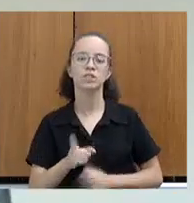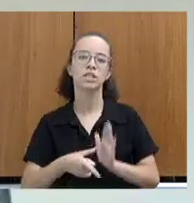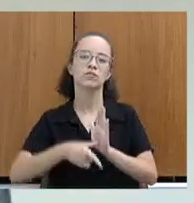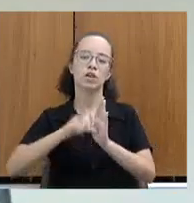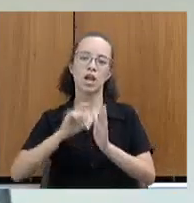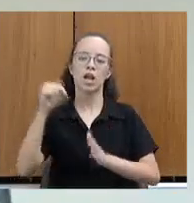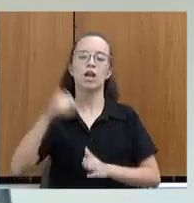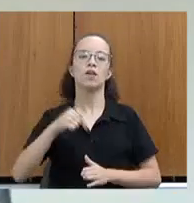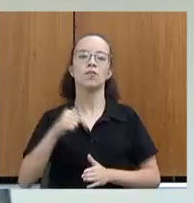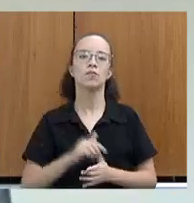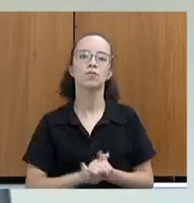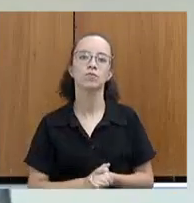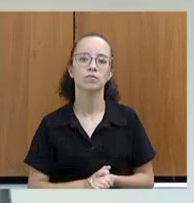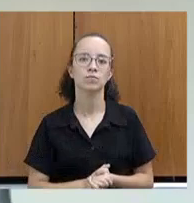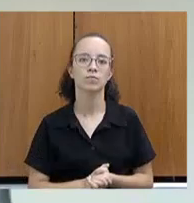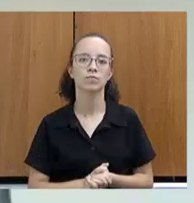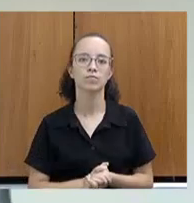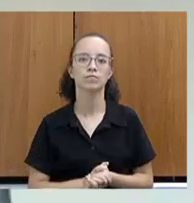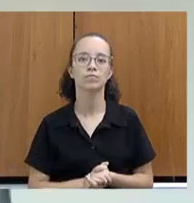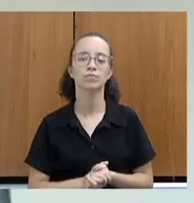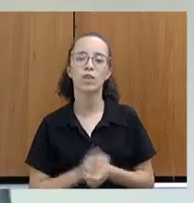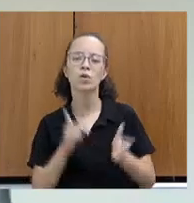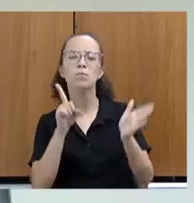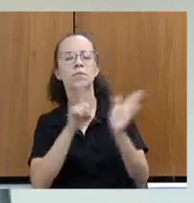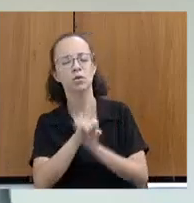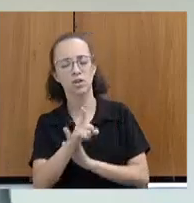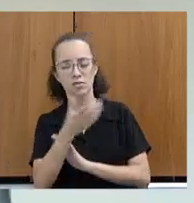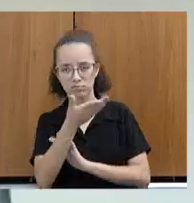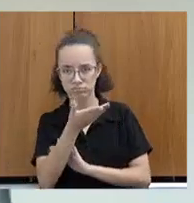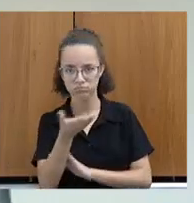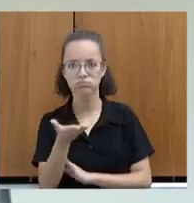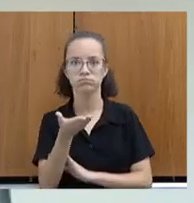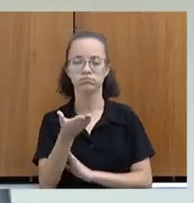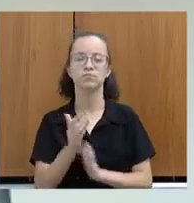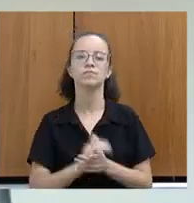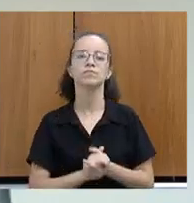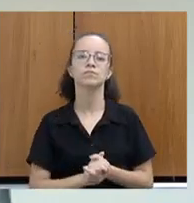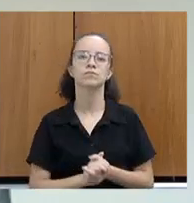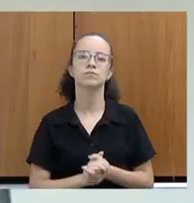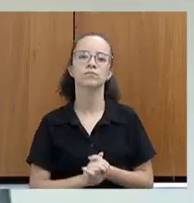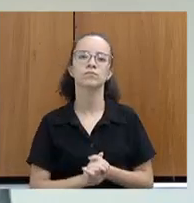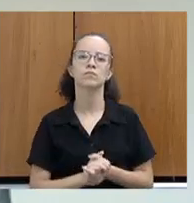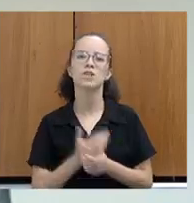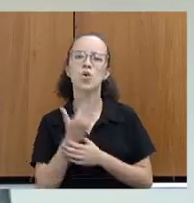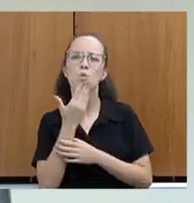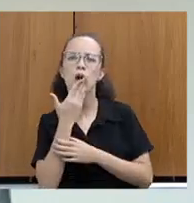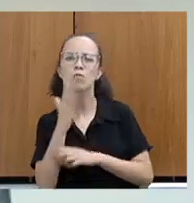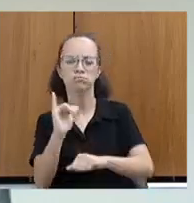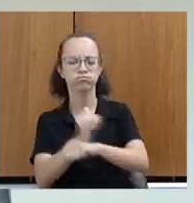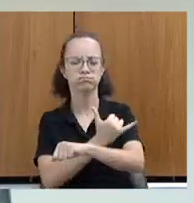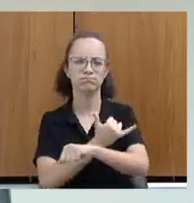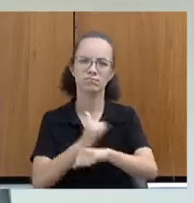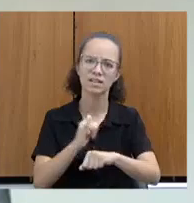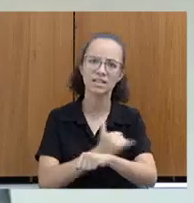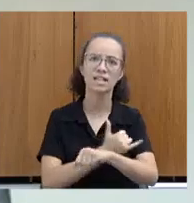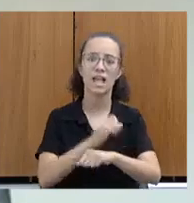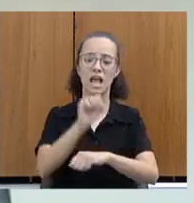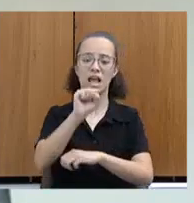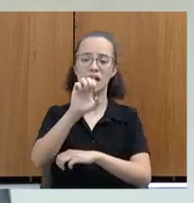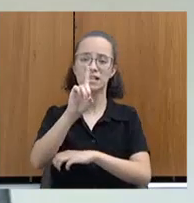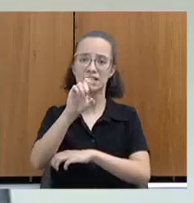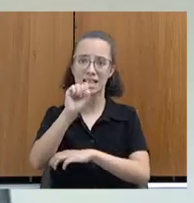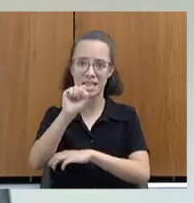Fiscaliza agora, aí eu perguntaria o seguinte, secretário, que aparato efetivo a CEDESI tenha